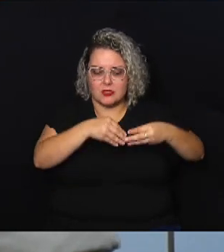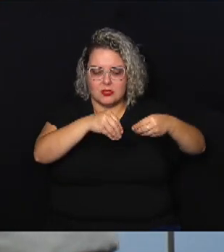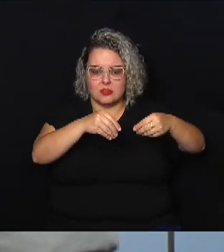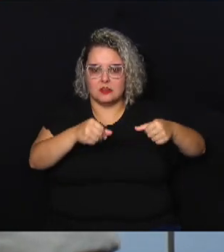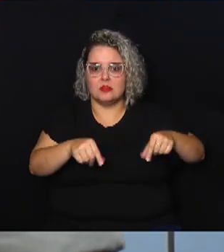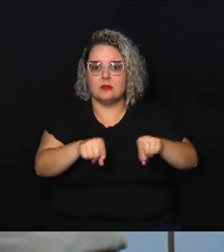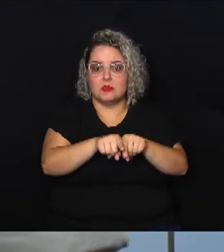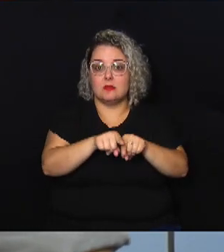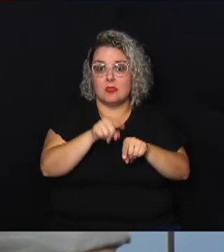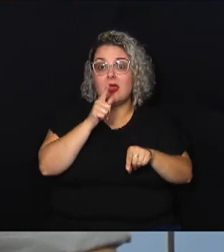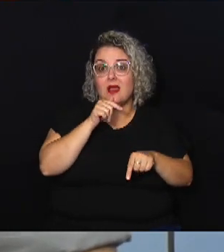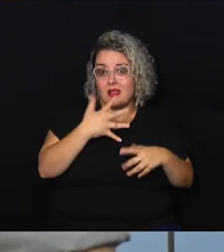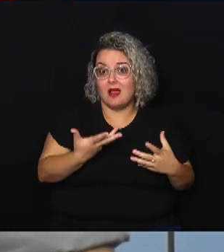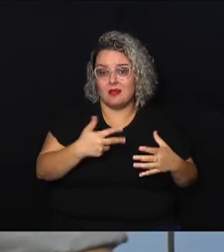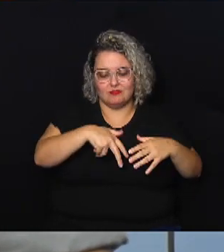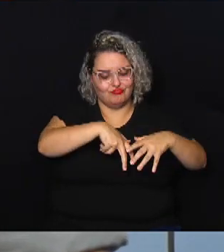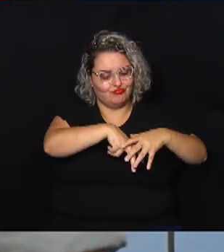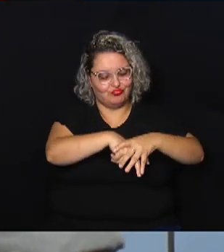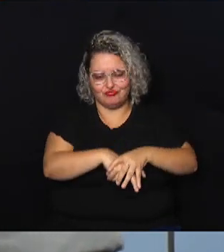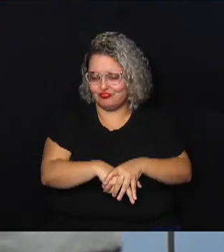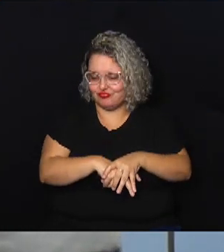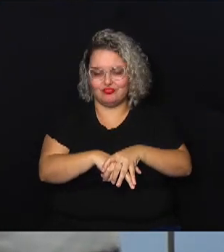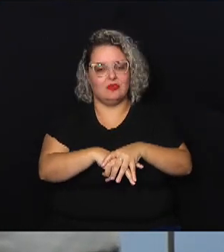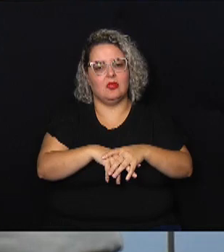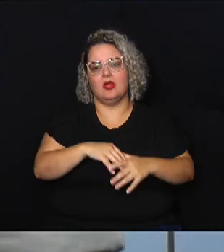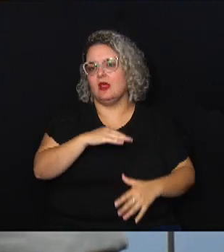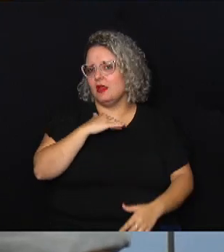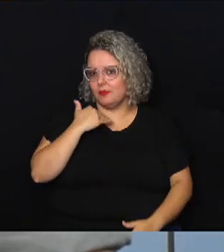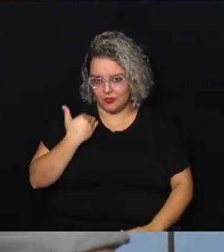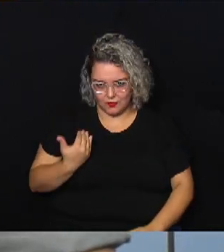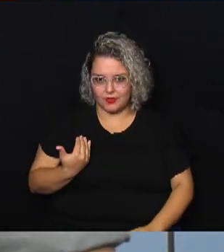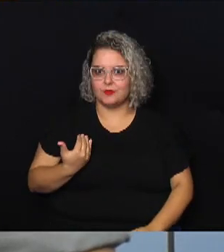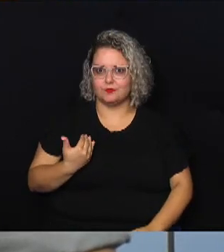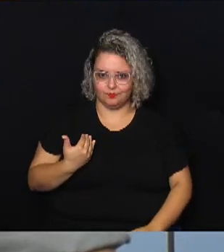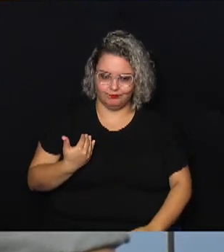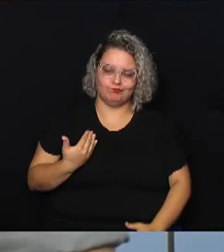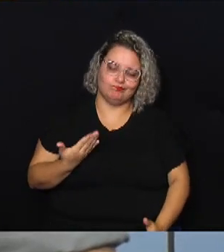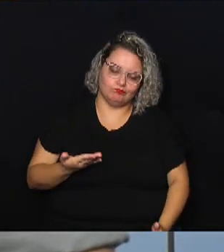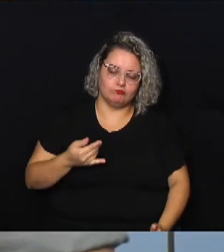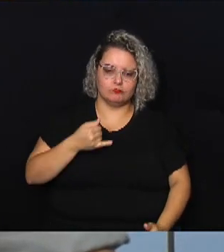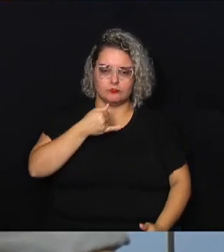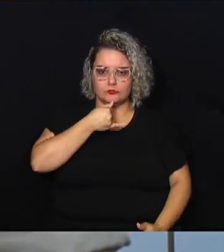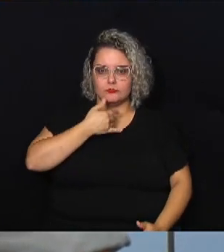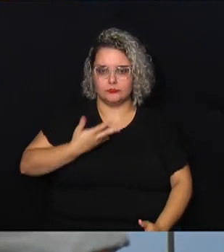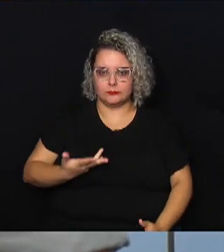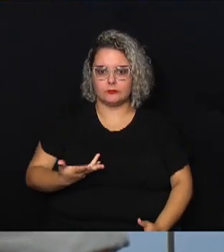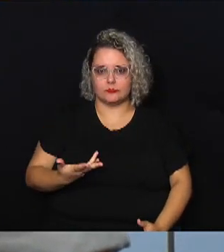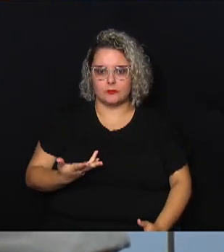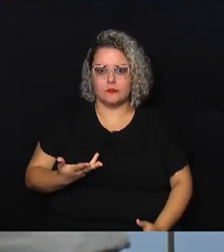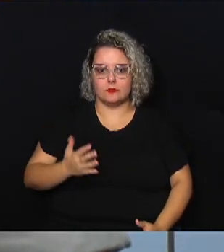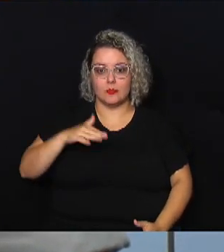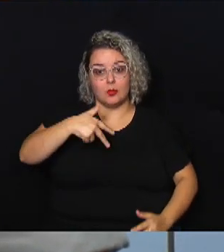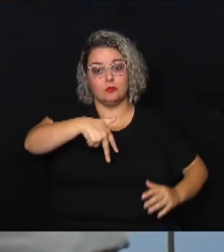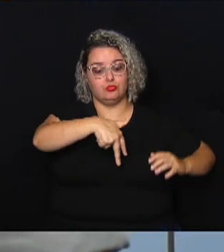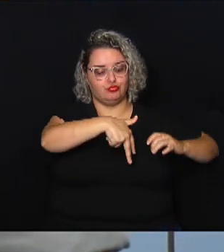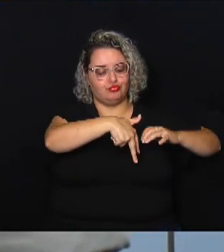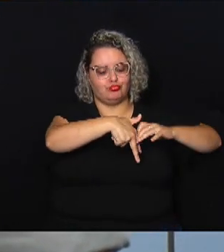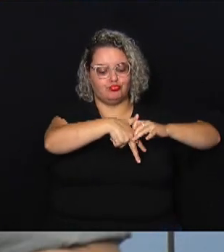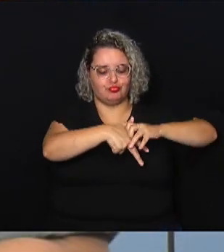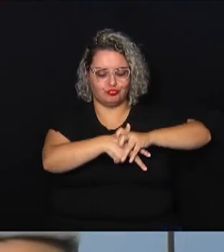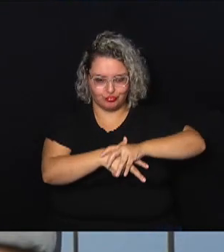umidade, a água, impossibilita a vida da pessoa ali, quando ela acaba sendo totalmente coberta. Sim.